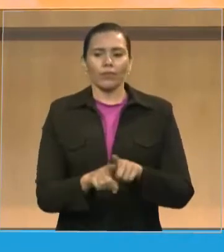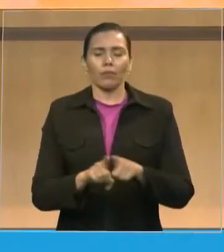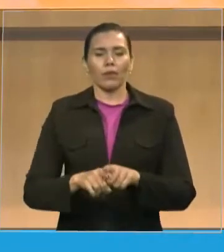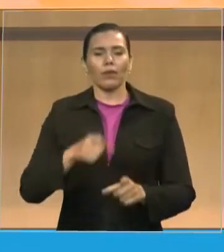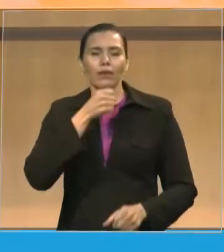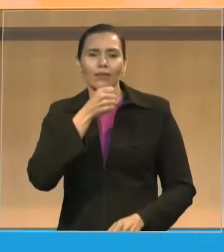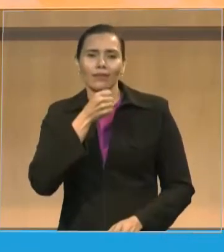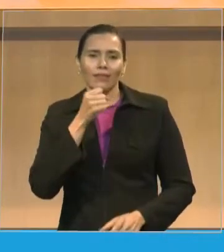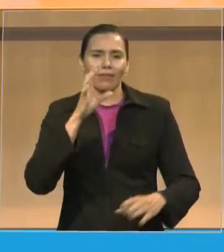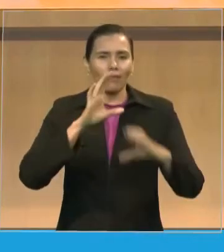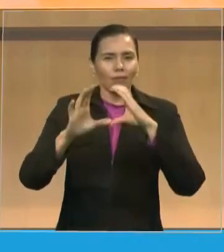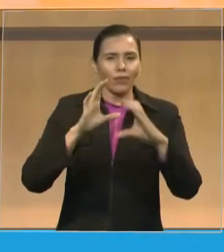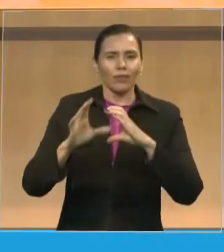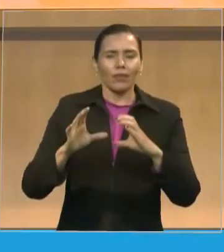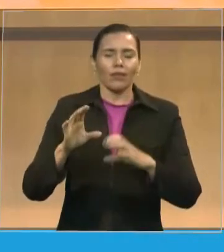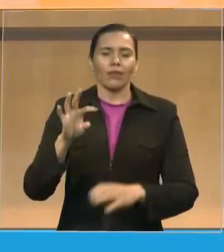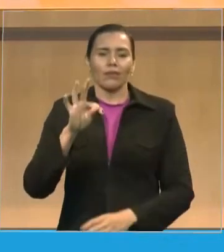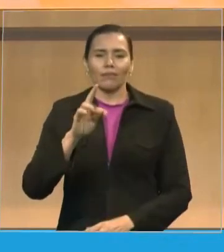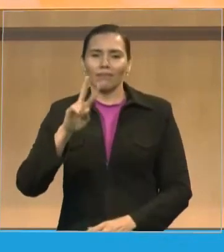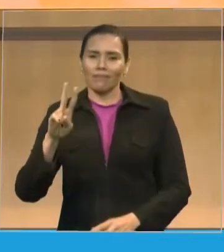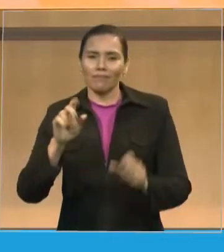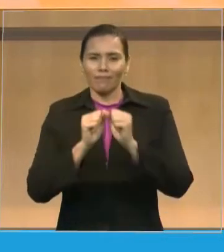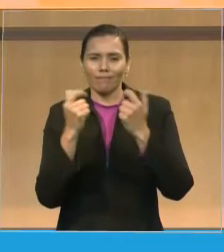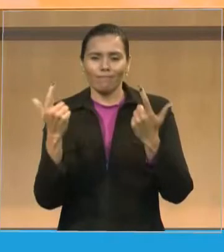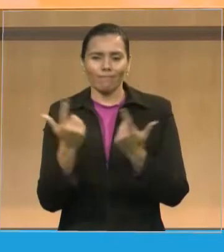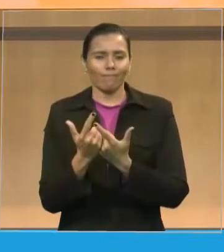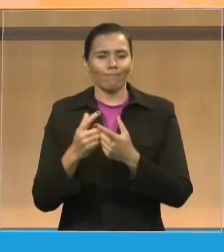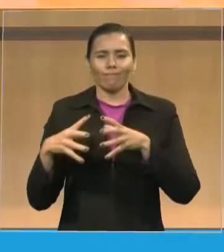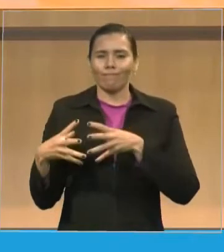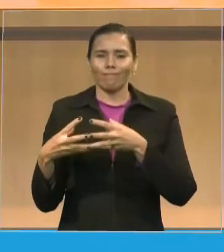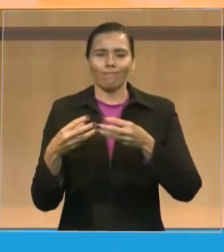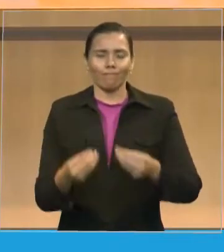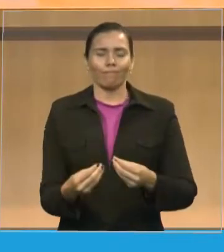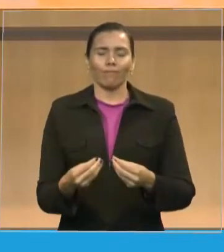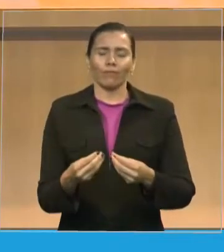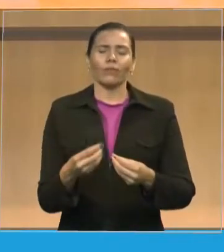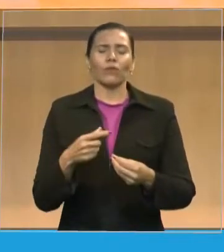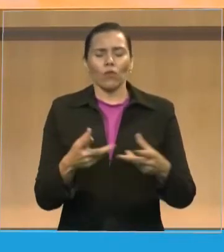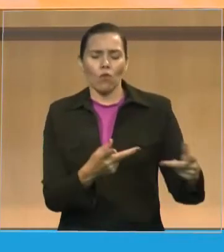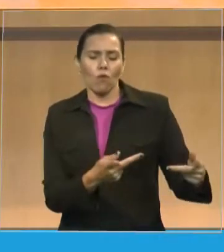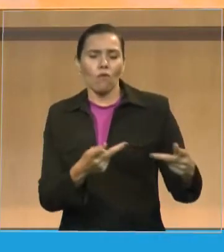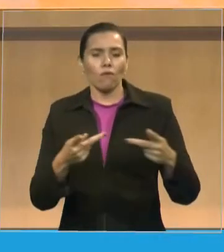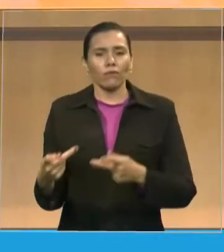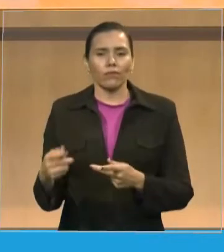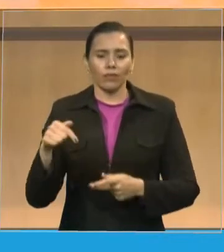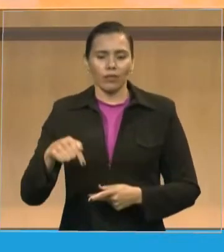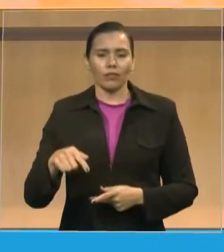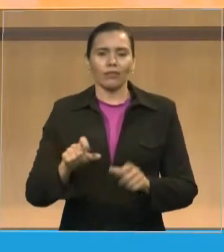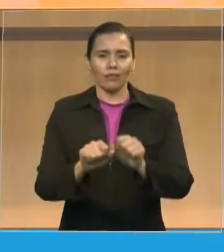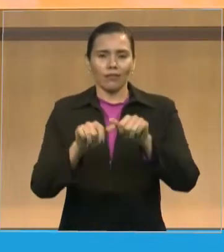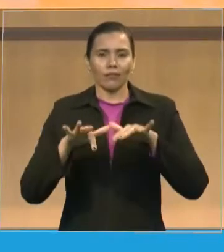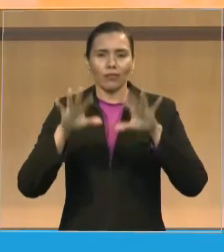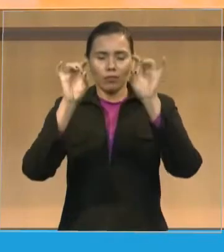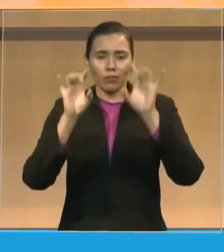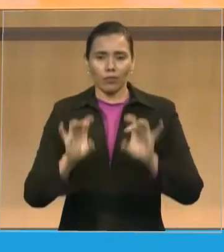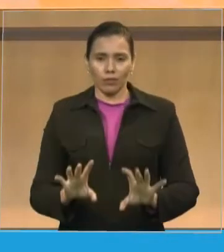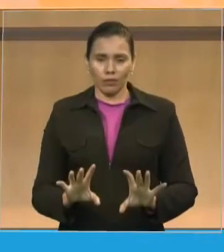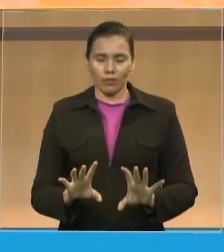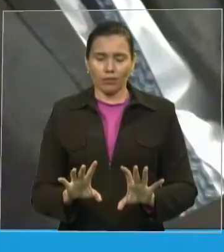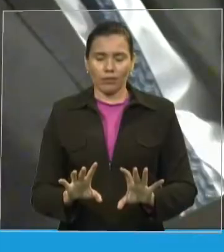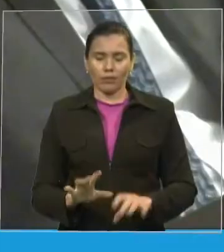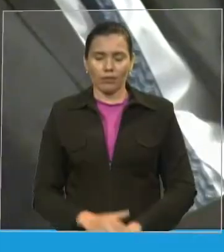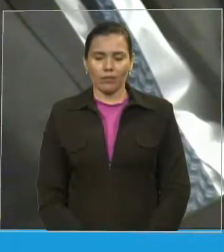todos que participaram todos os convidados convidadas dessa sessão solene